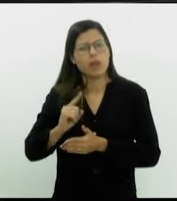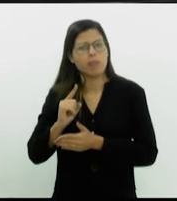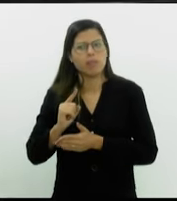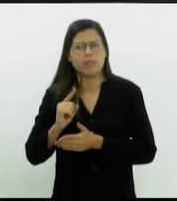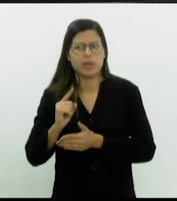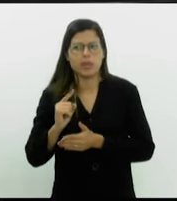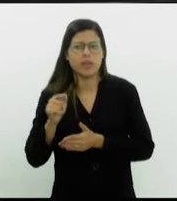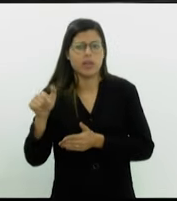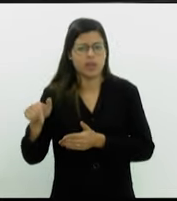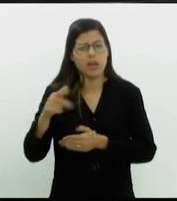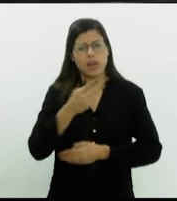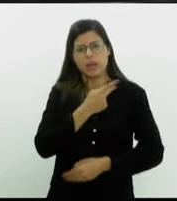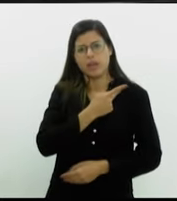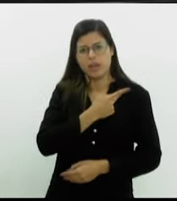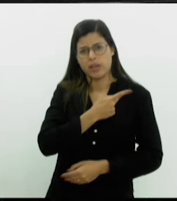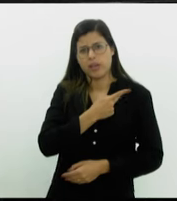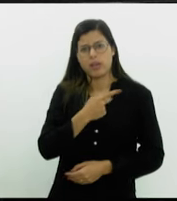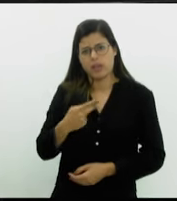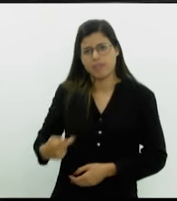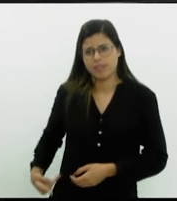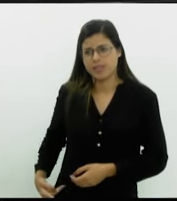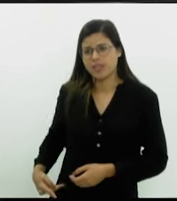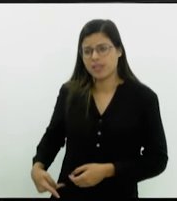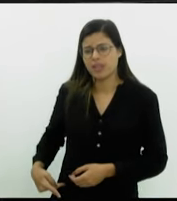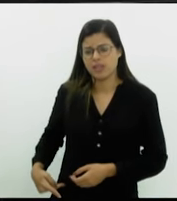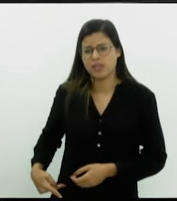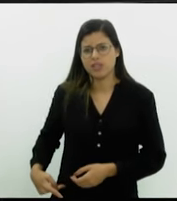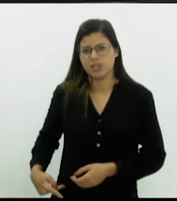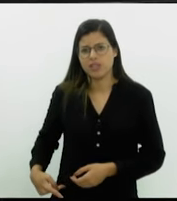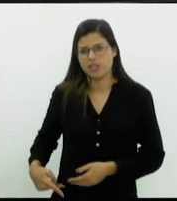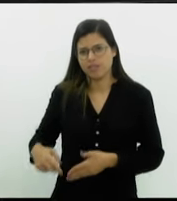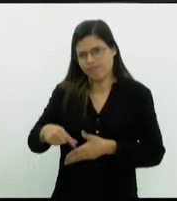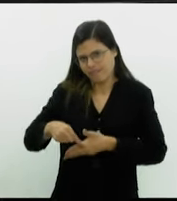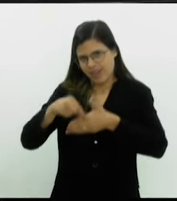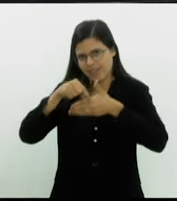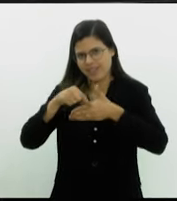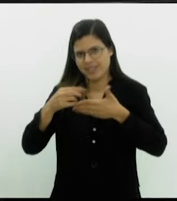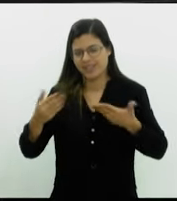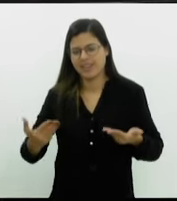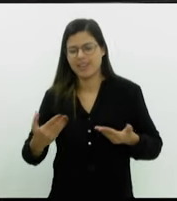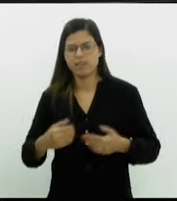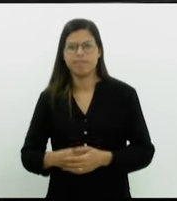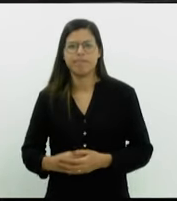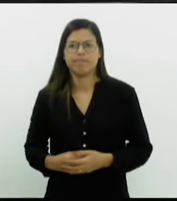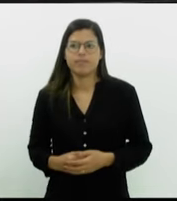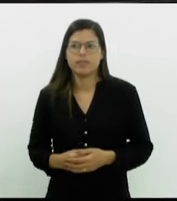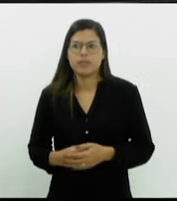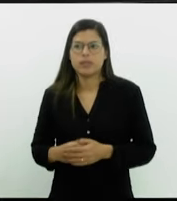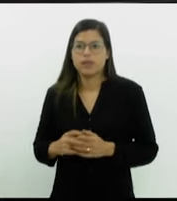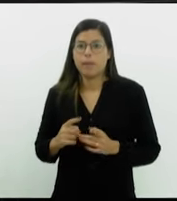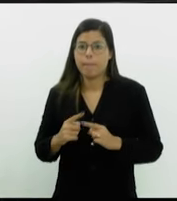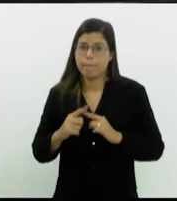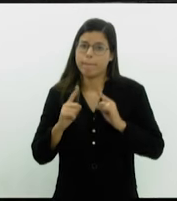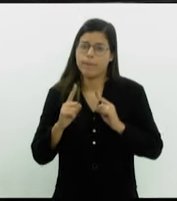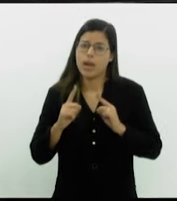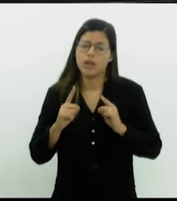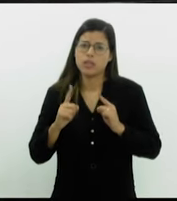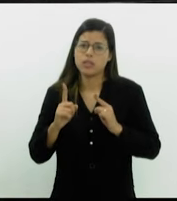que vossa excelência iria presidir, mas é a notícia